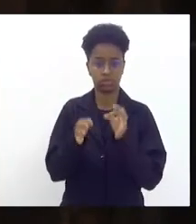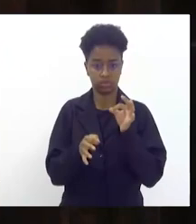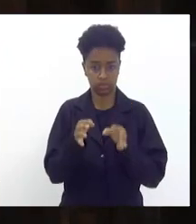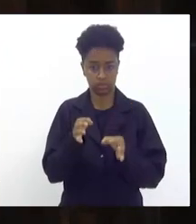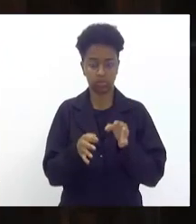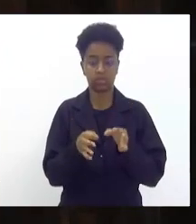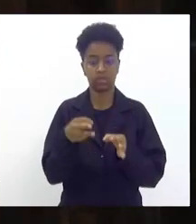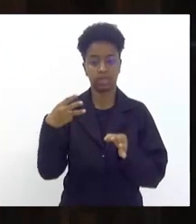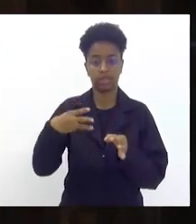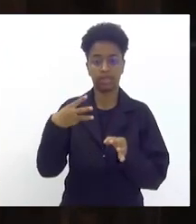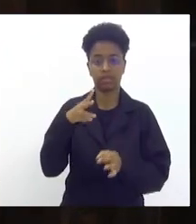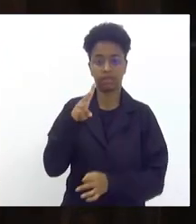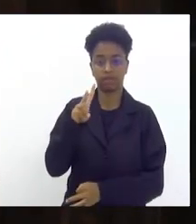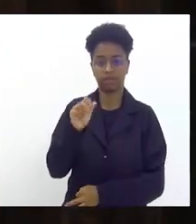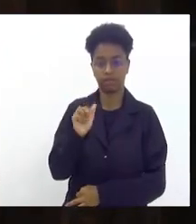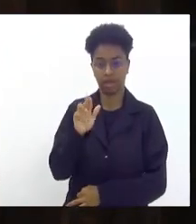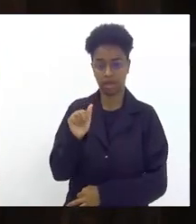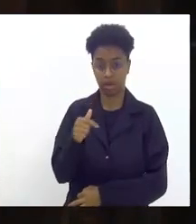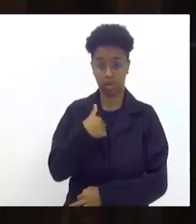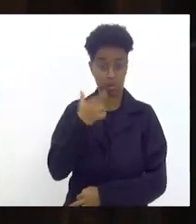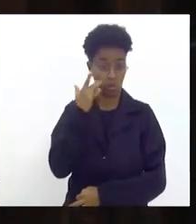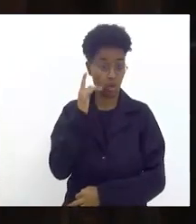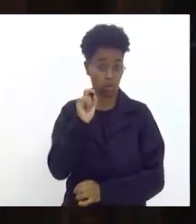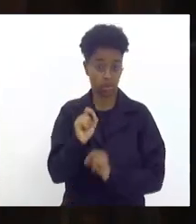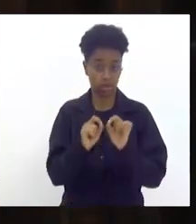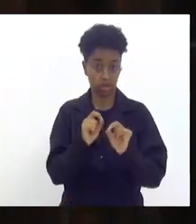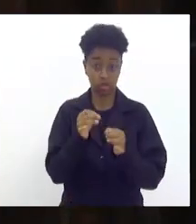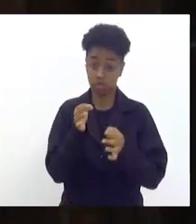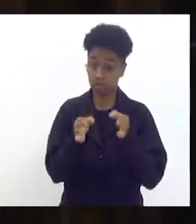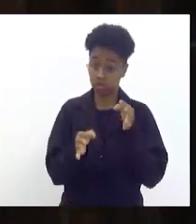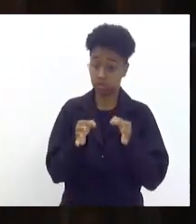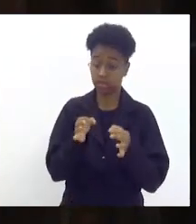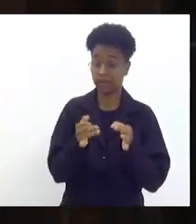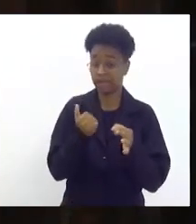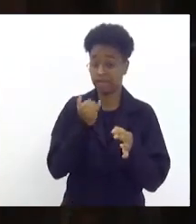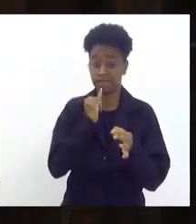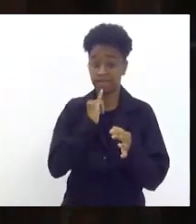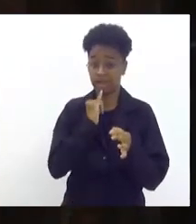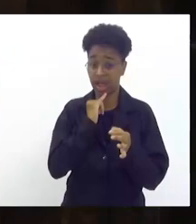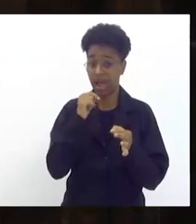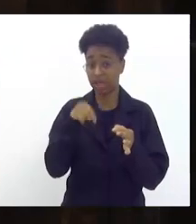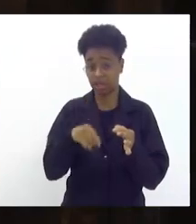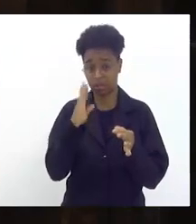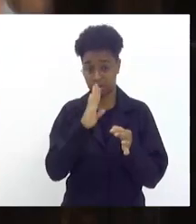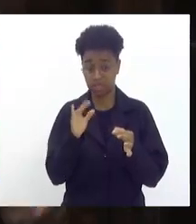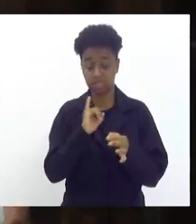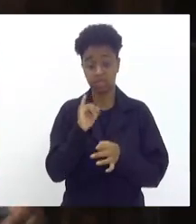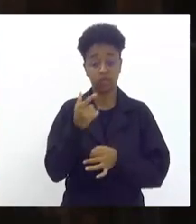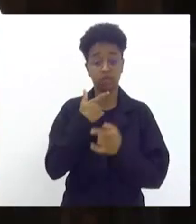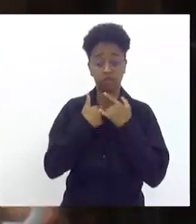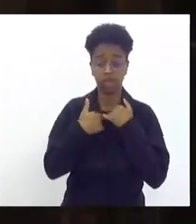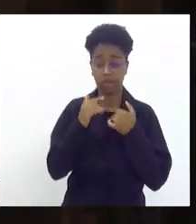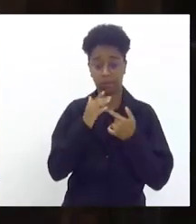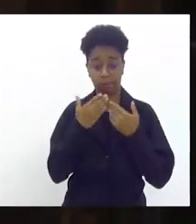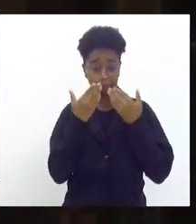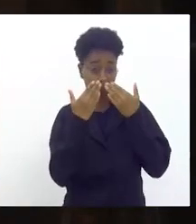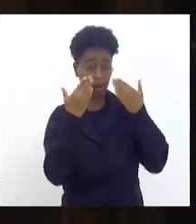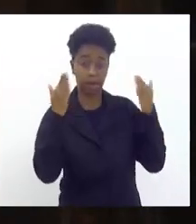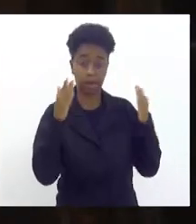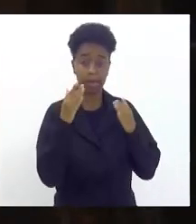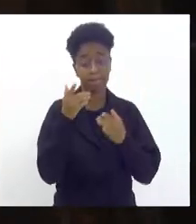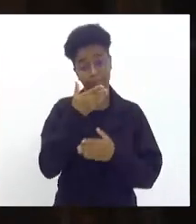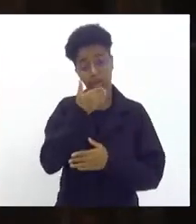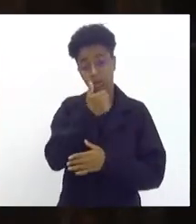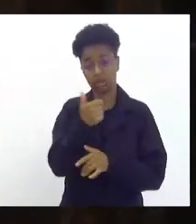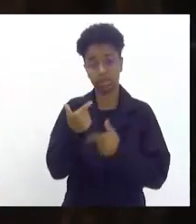que eu acho assim o juiz infelizmente o juiz no Brasil quando quer aparecer era melhor ir trabalhar na Globo porque juiz